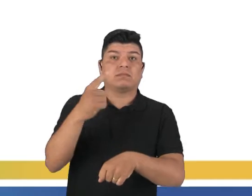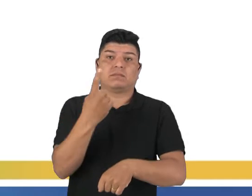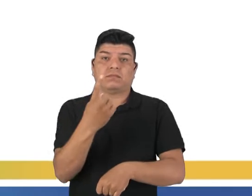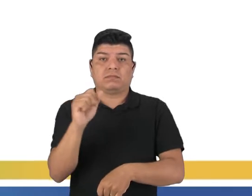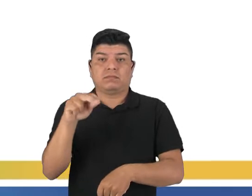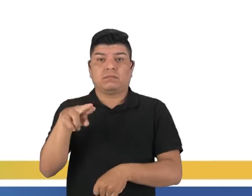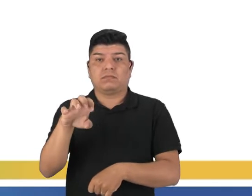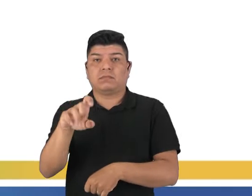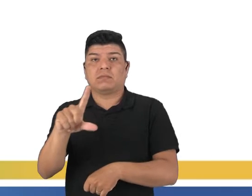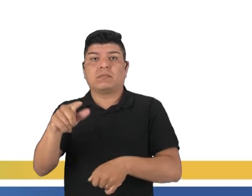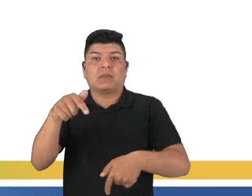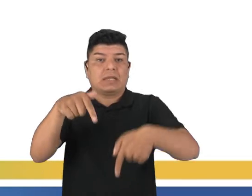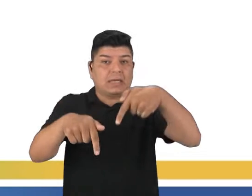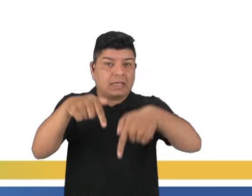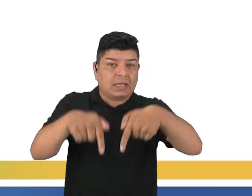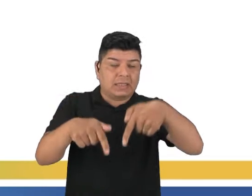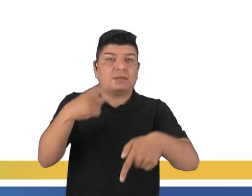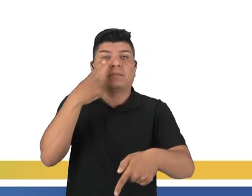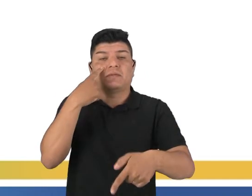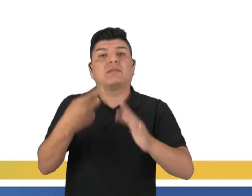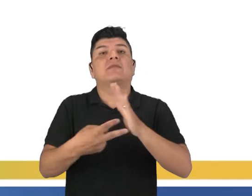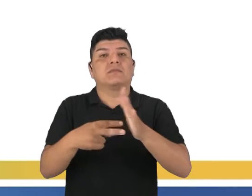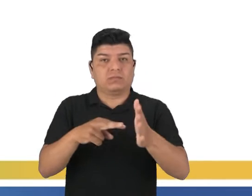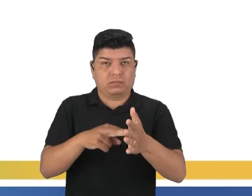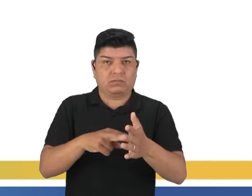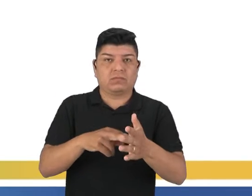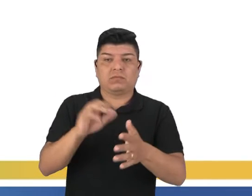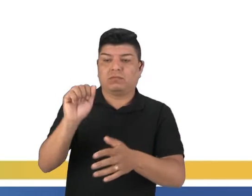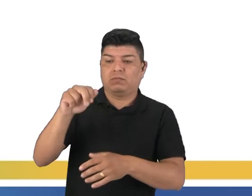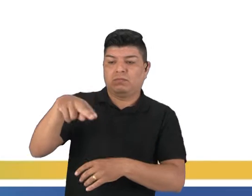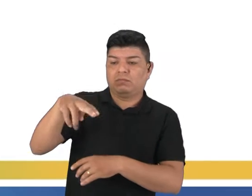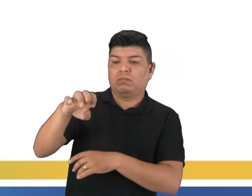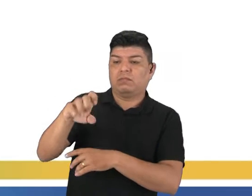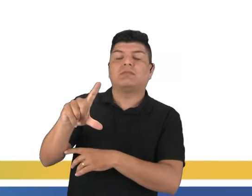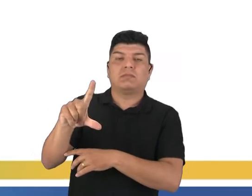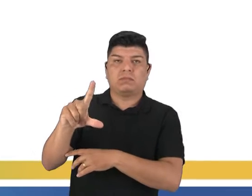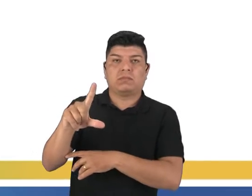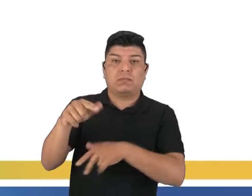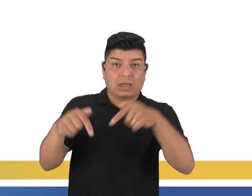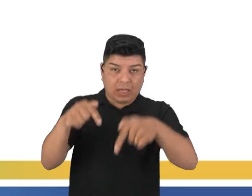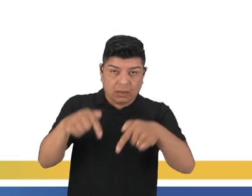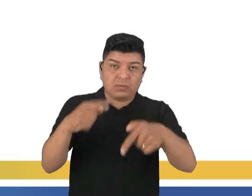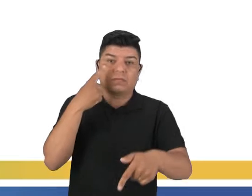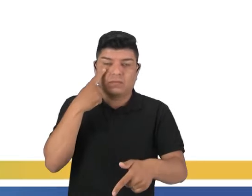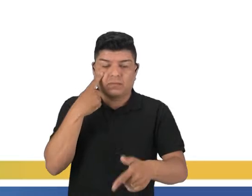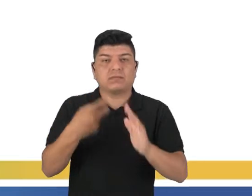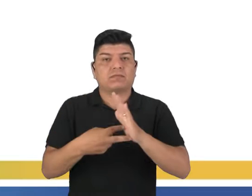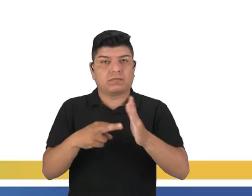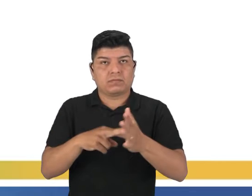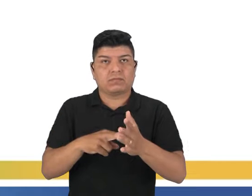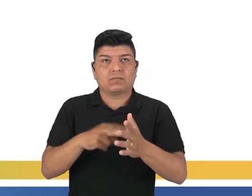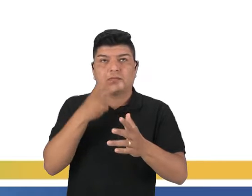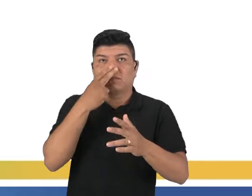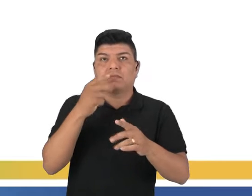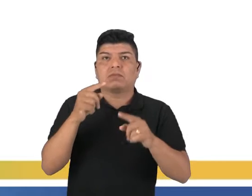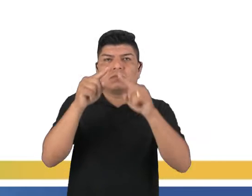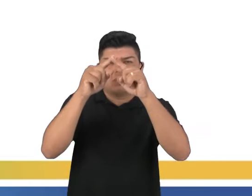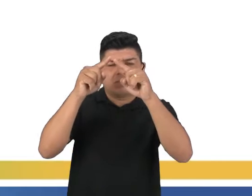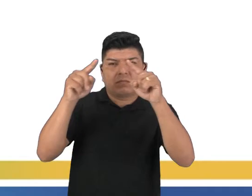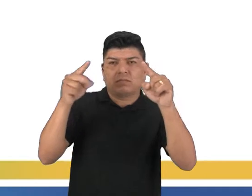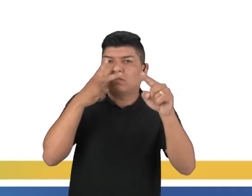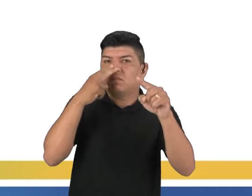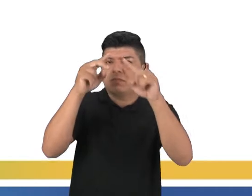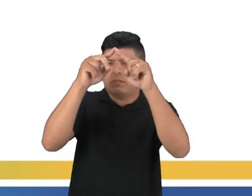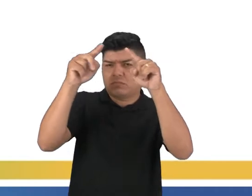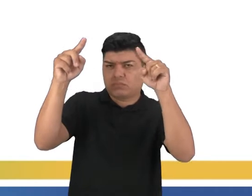anel. Lá na química vocês vão ver o que é esse anel, certo? Elas contém mais de um anel. Esse quadradinho que vocês podem ver aí, como